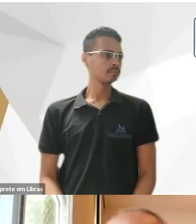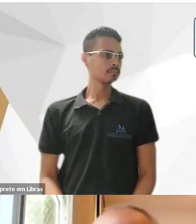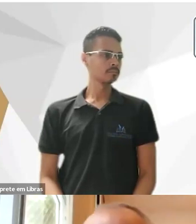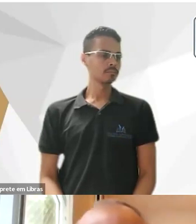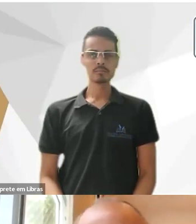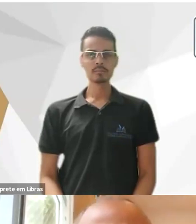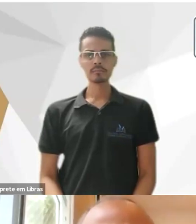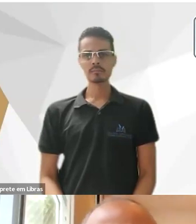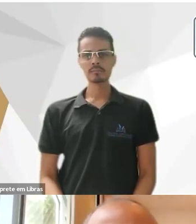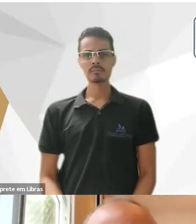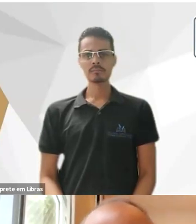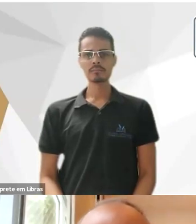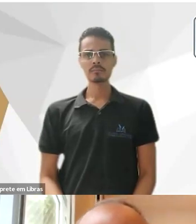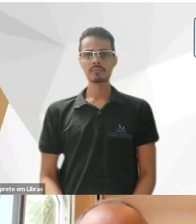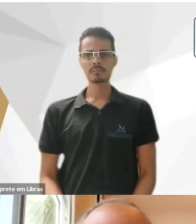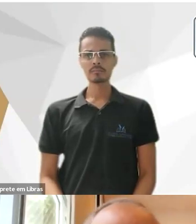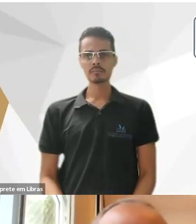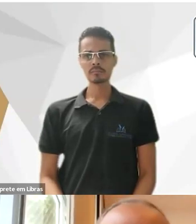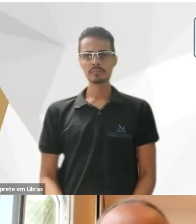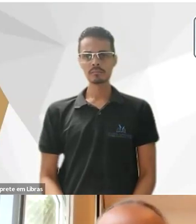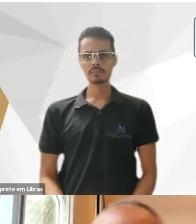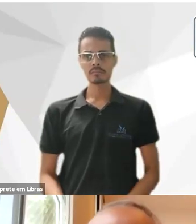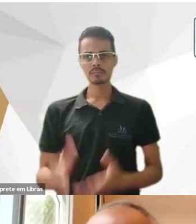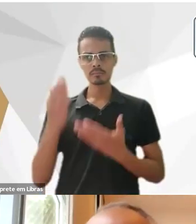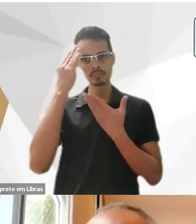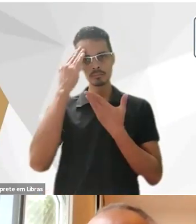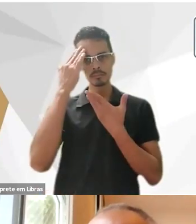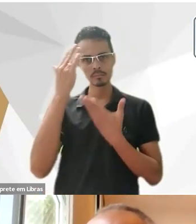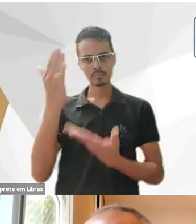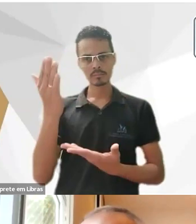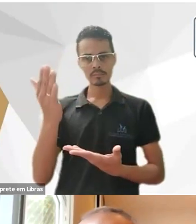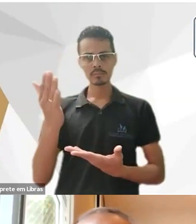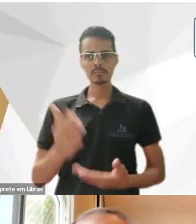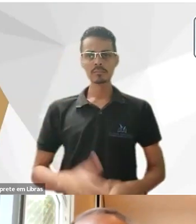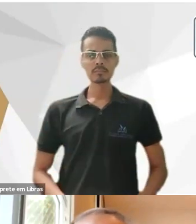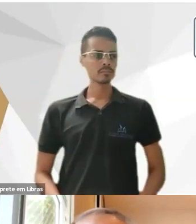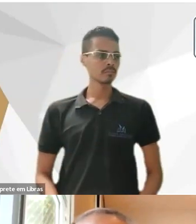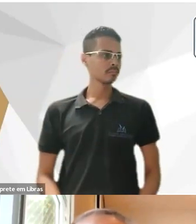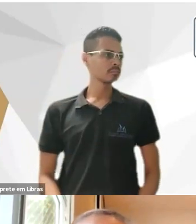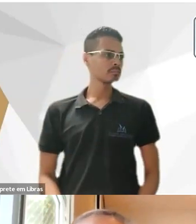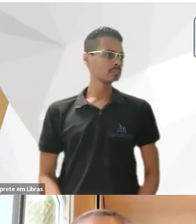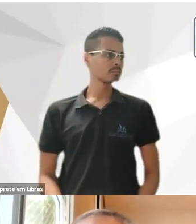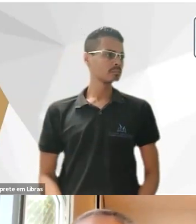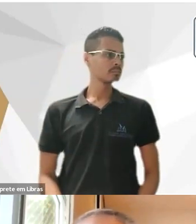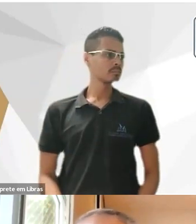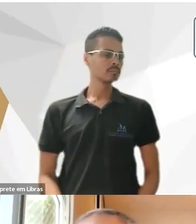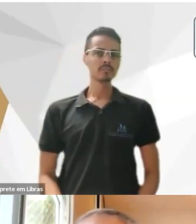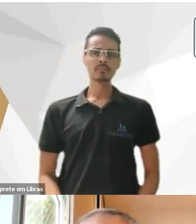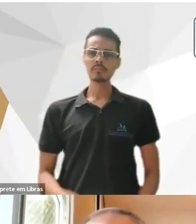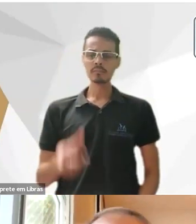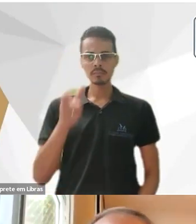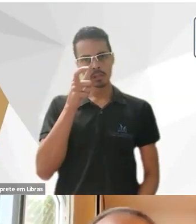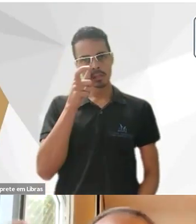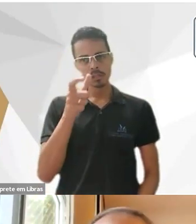Muito obrigado professor nós que agradecemos é muito interessante porque é muito profundo a